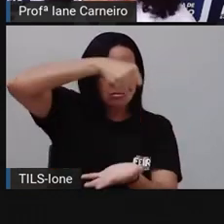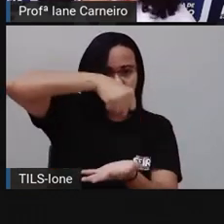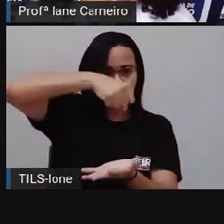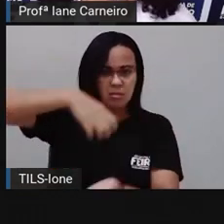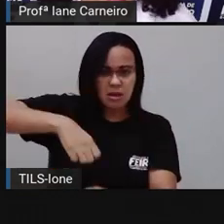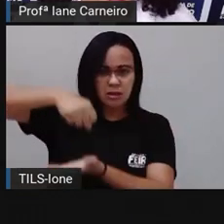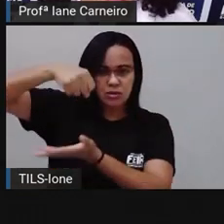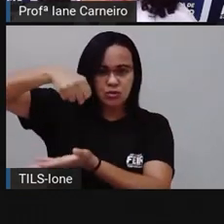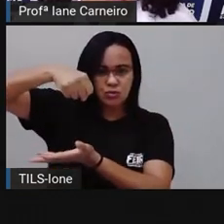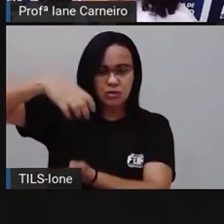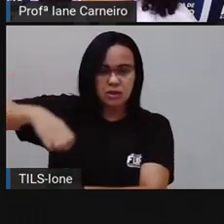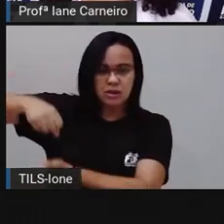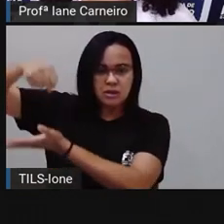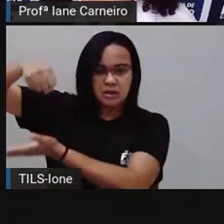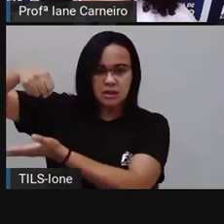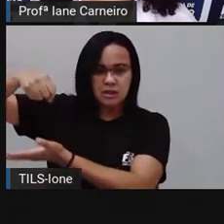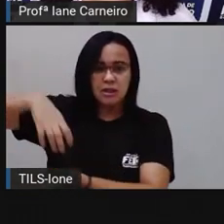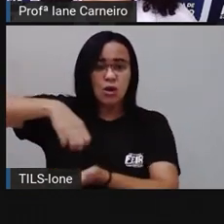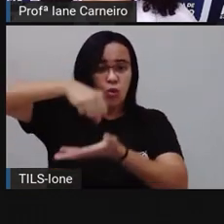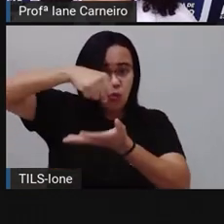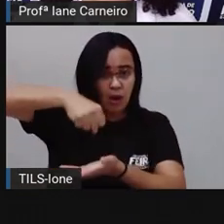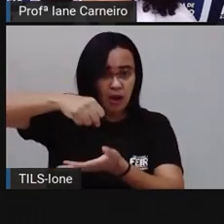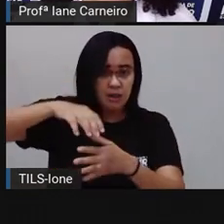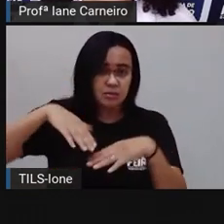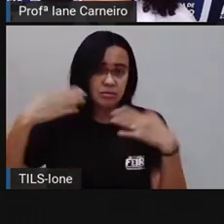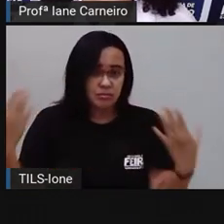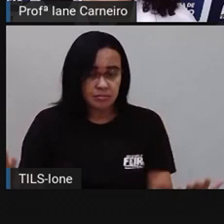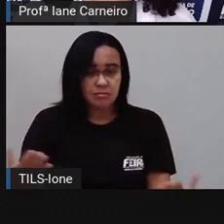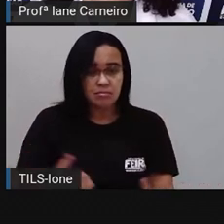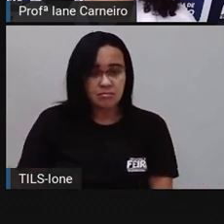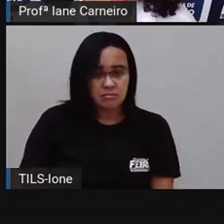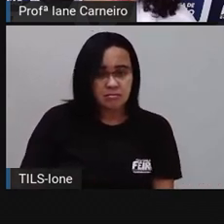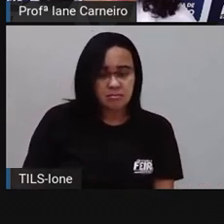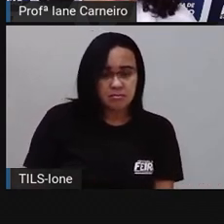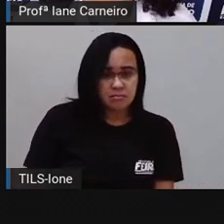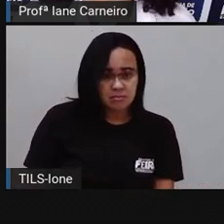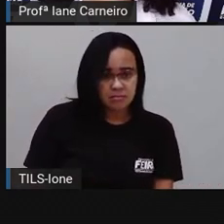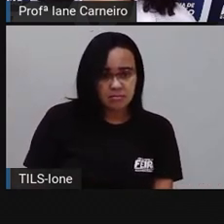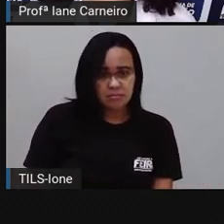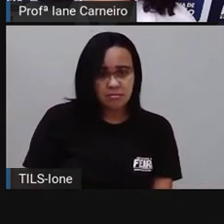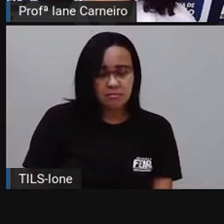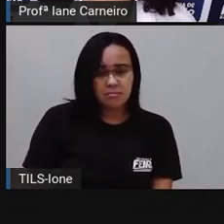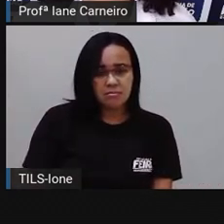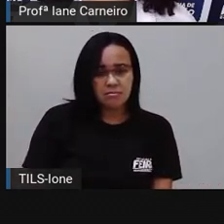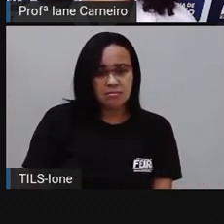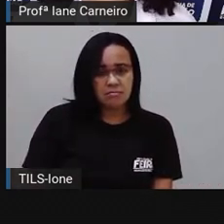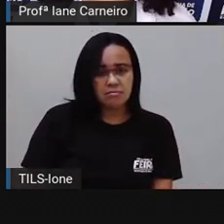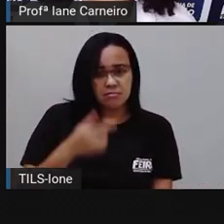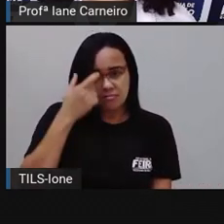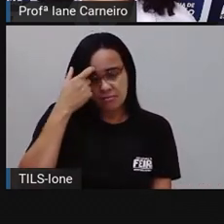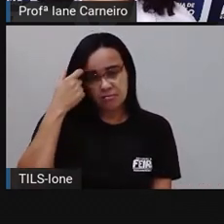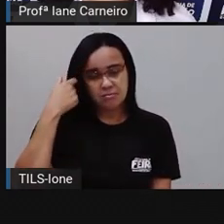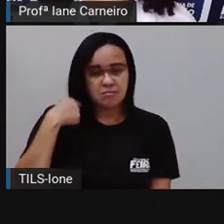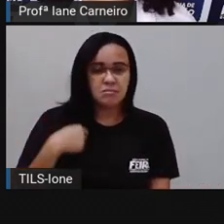aqui, ó. Mais uma vez as redes, bota aqui. E o outro eu vou colocar aqui.